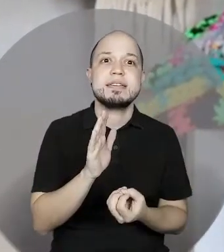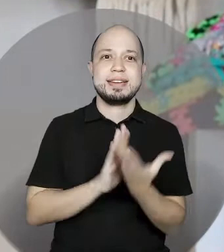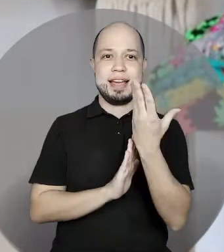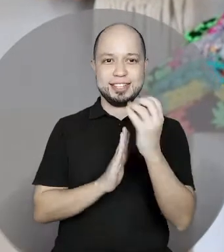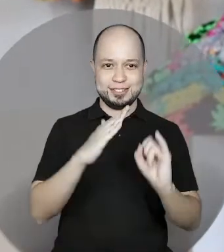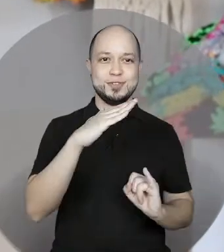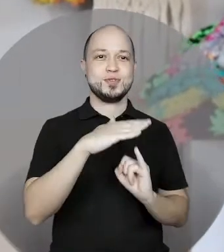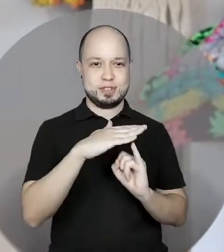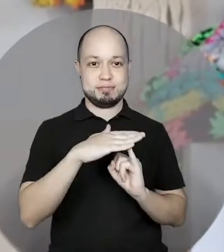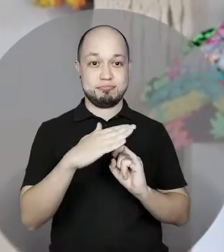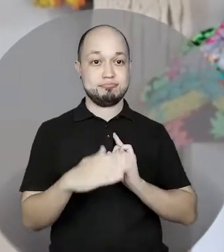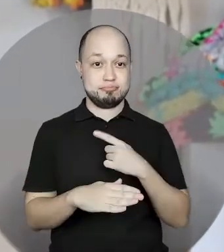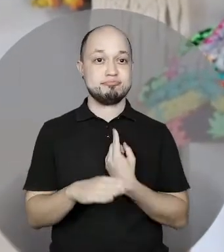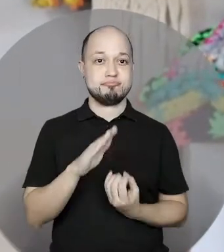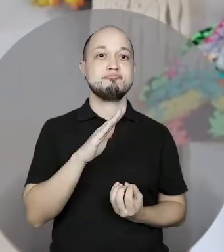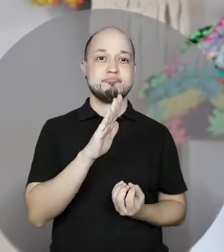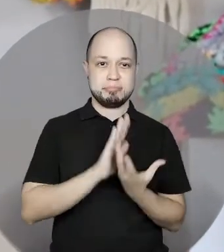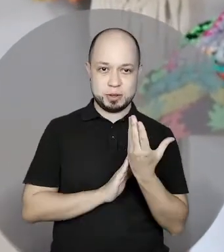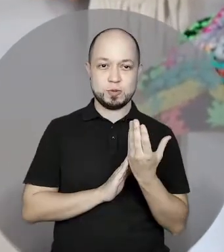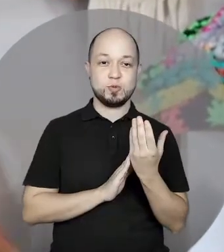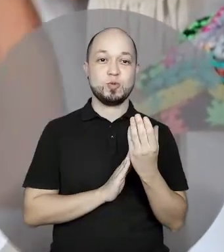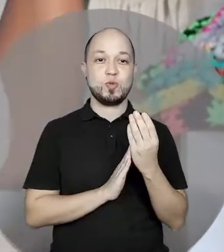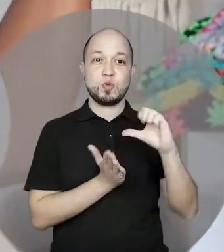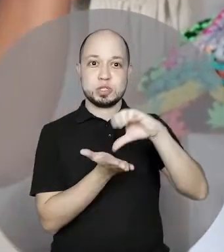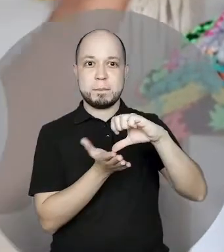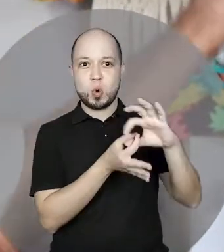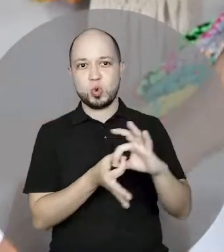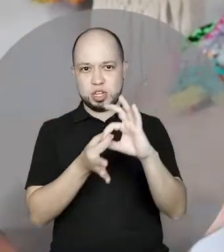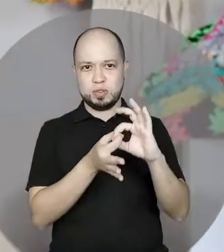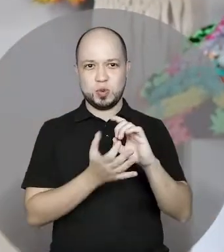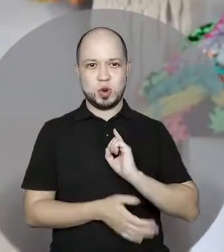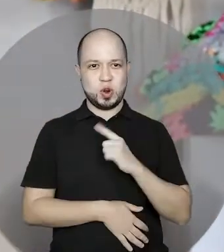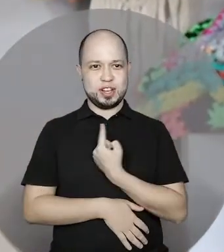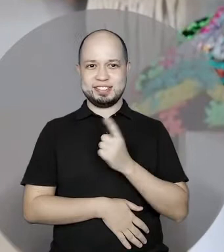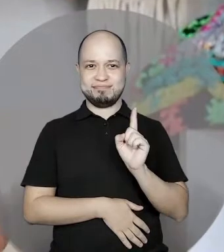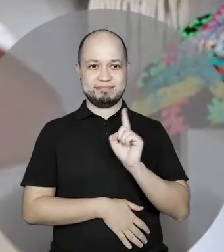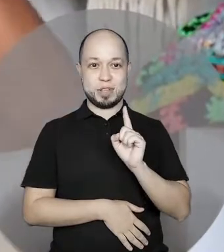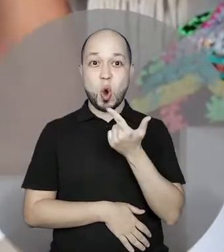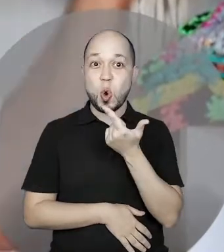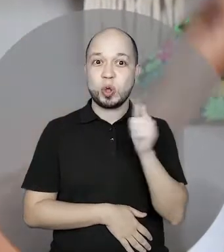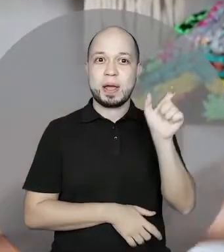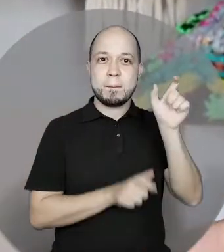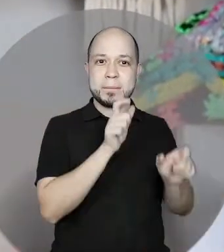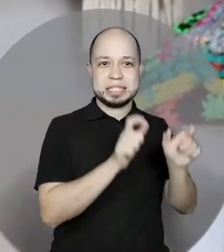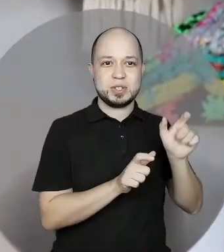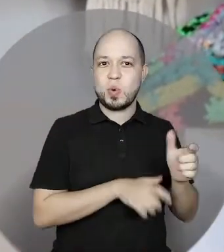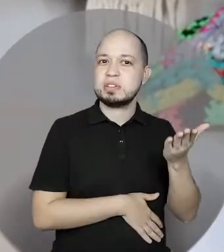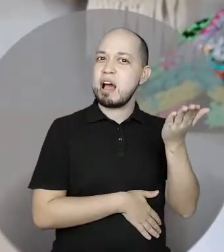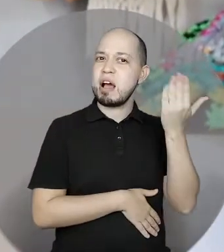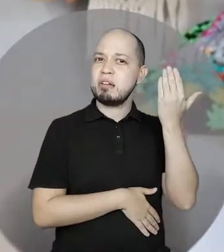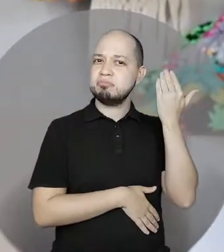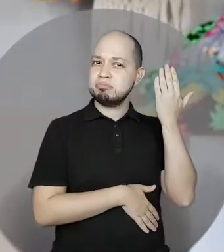fundamos o Centro União. Nós não, porque foi em outras gestões, eram outras pessoas,